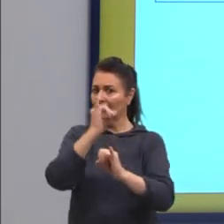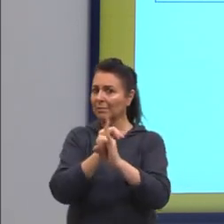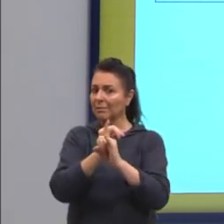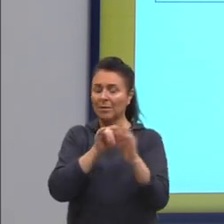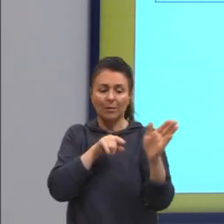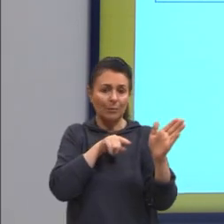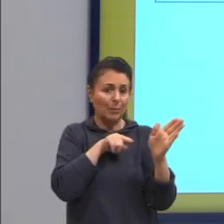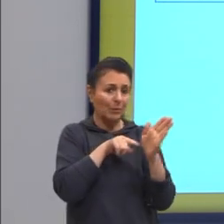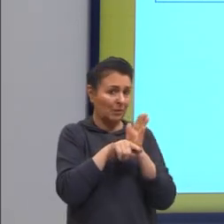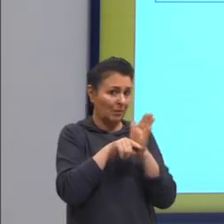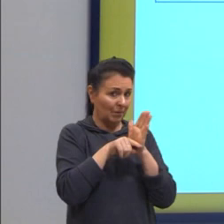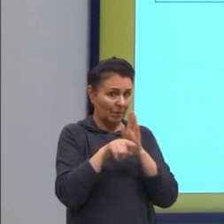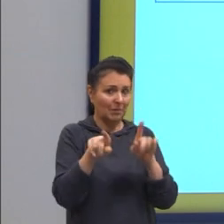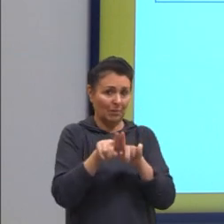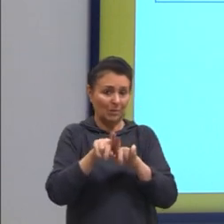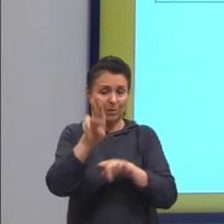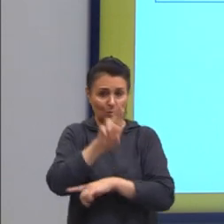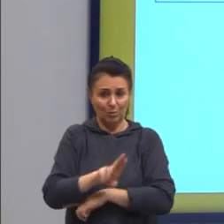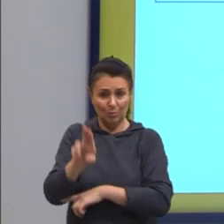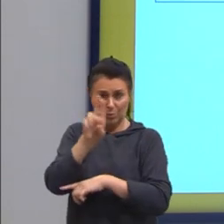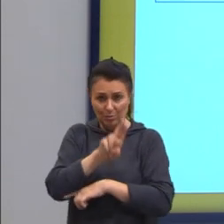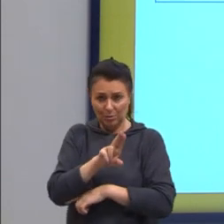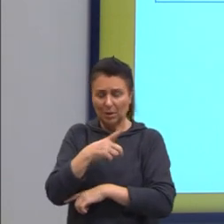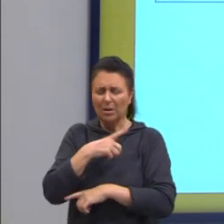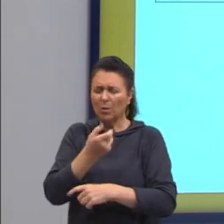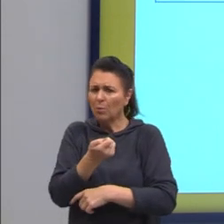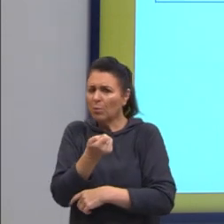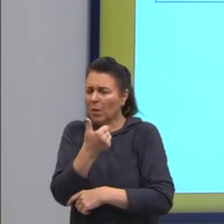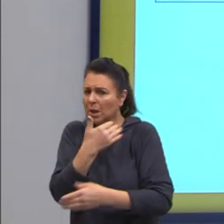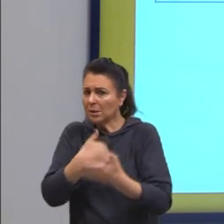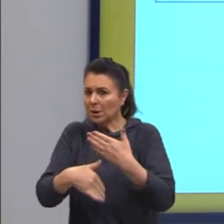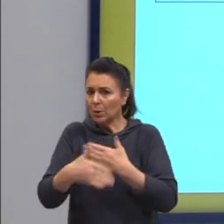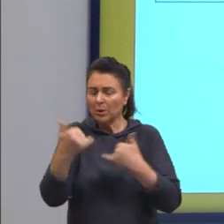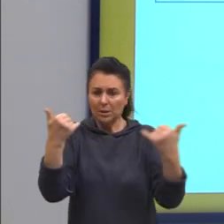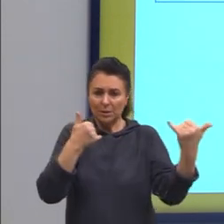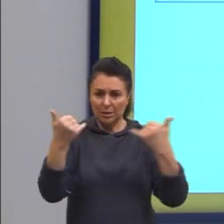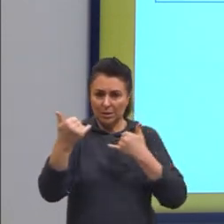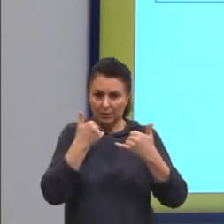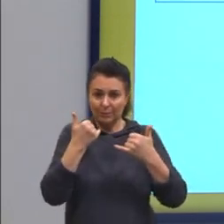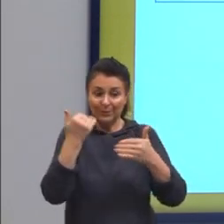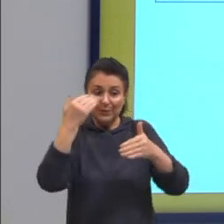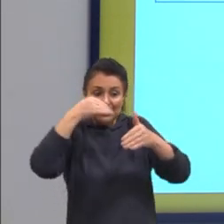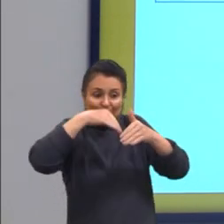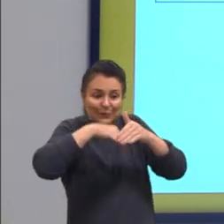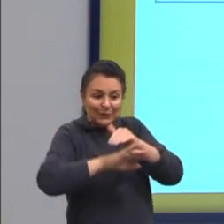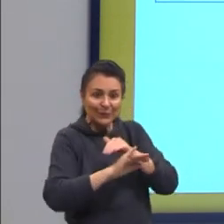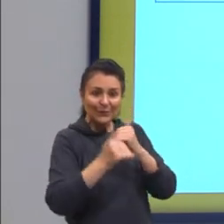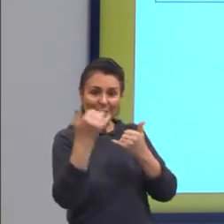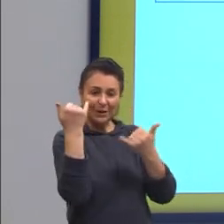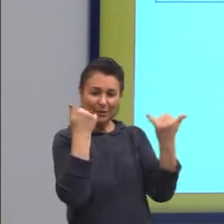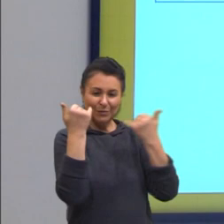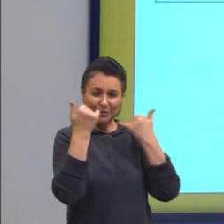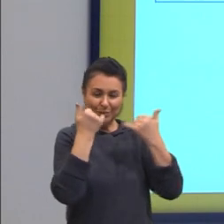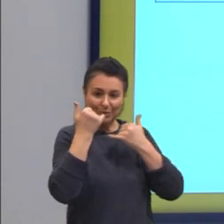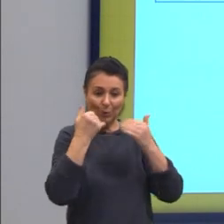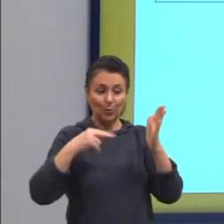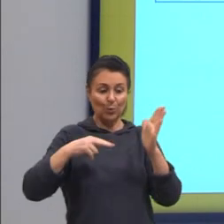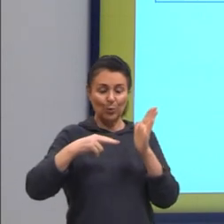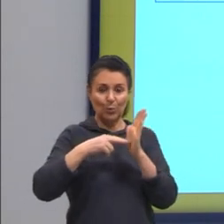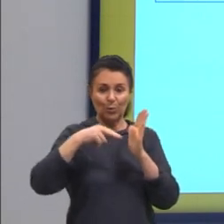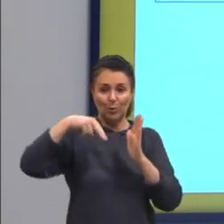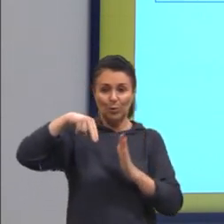muitas informações, quase todas. Então, central de armazenamento de informações, núcleo.